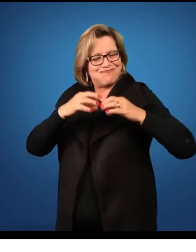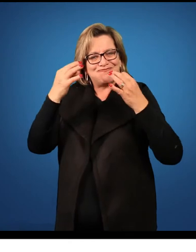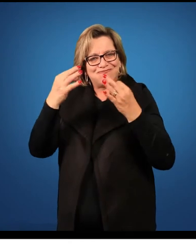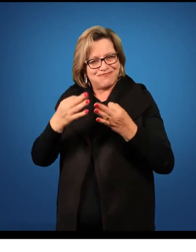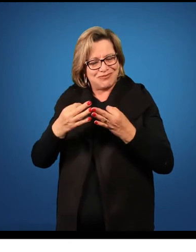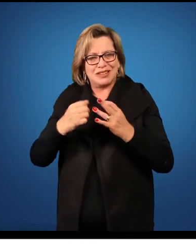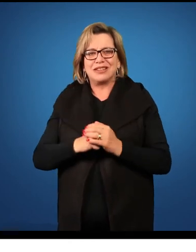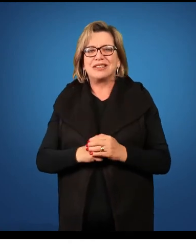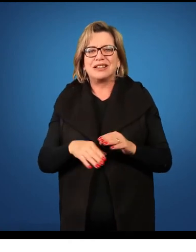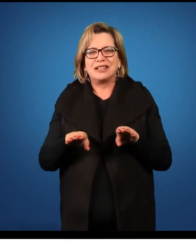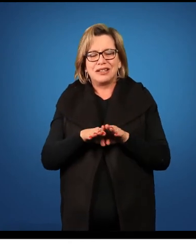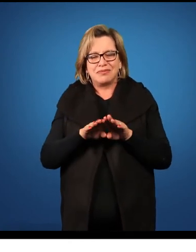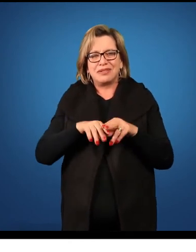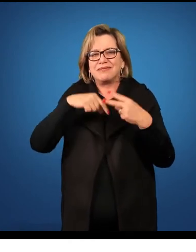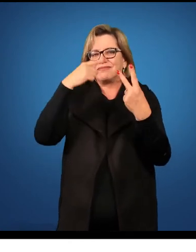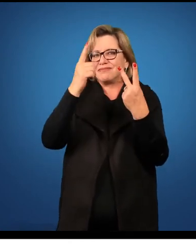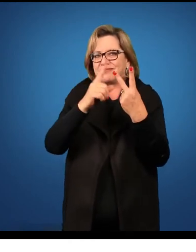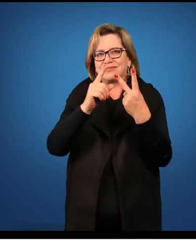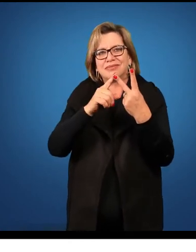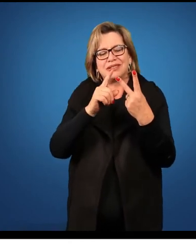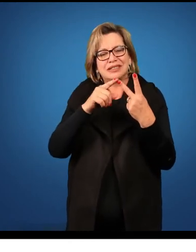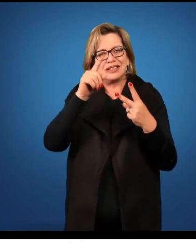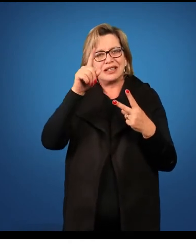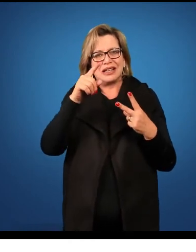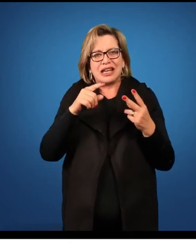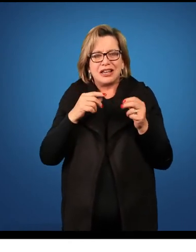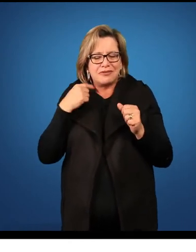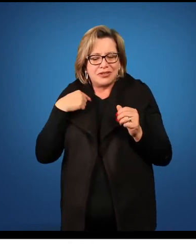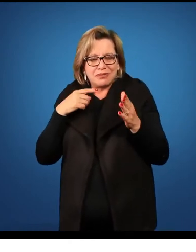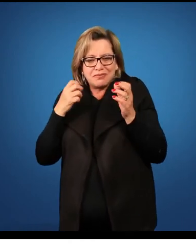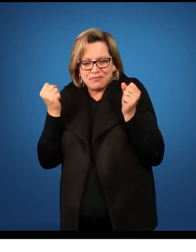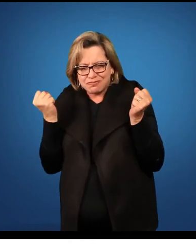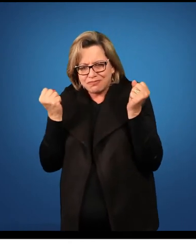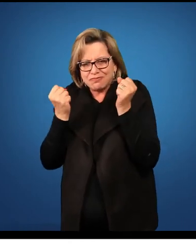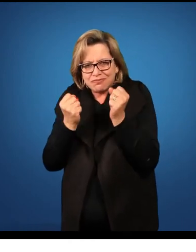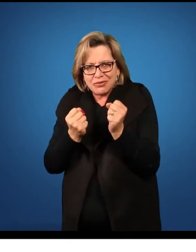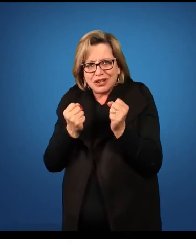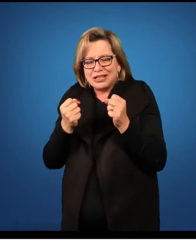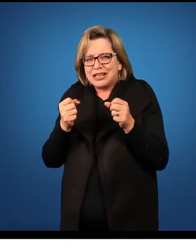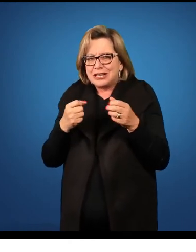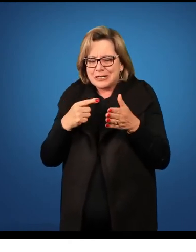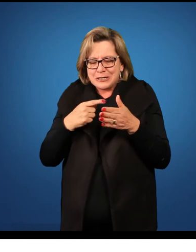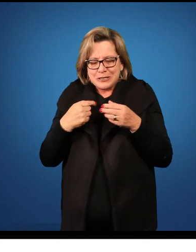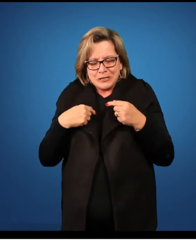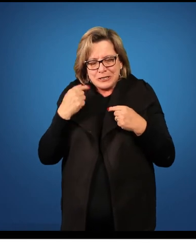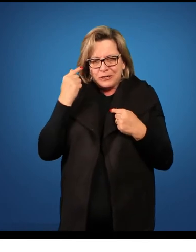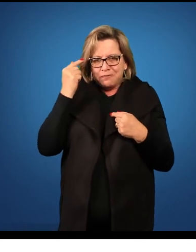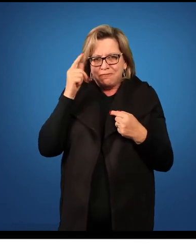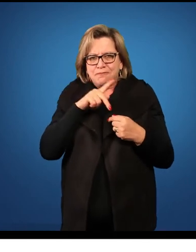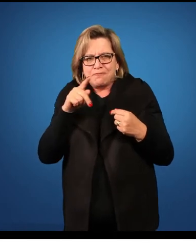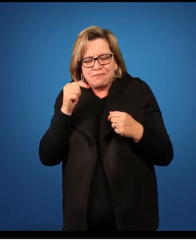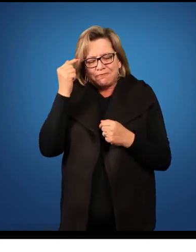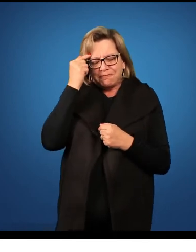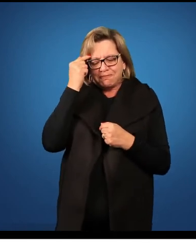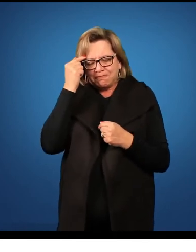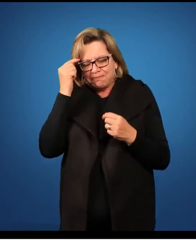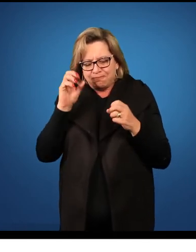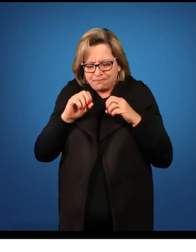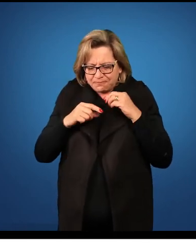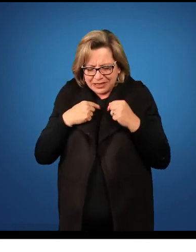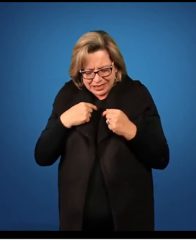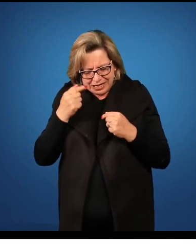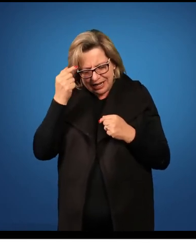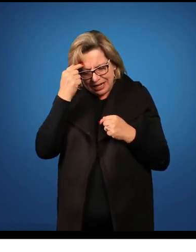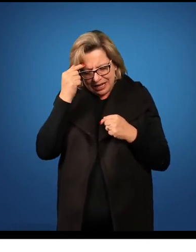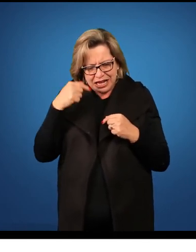disso, a avaliação também é um instrumento de investigação da prática pedagógica. Ou seja, será que o